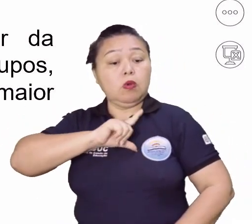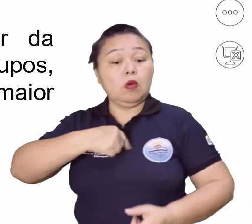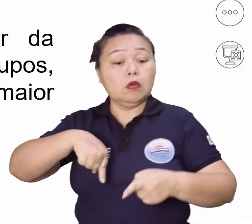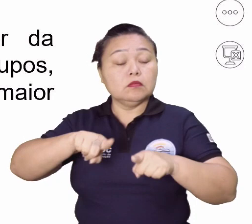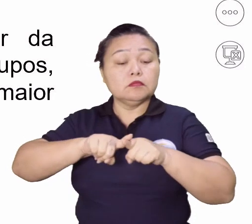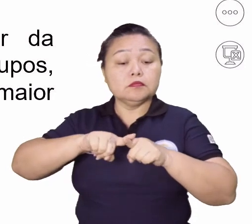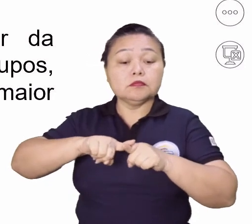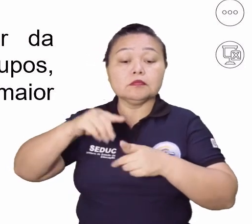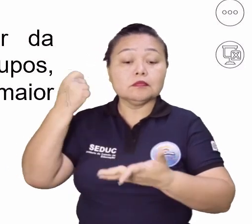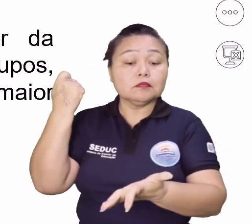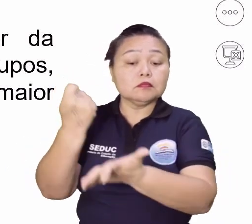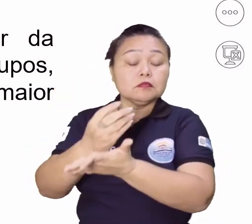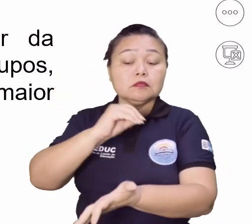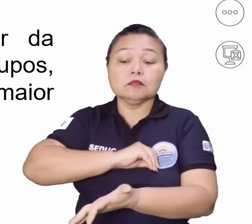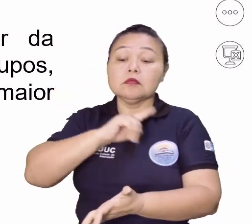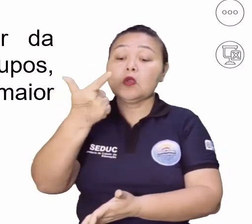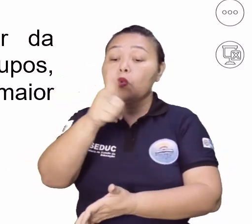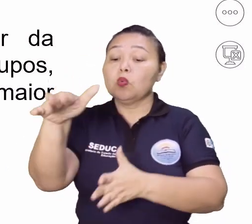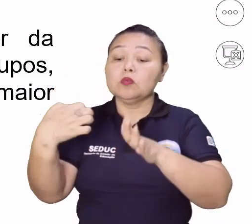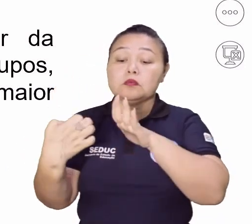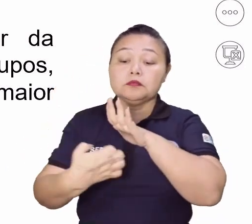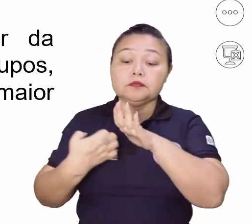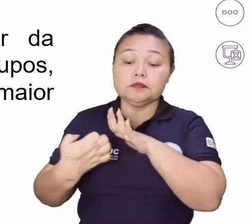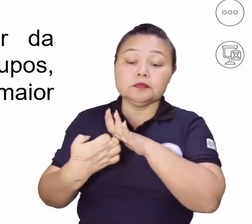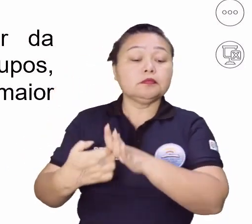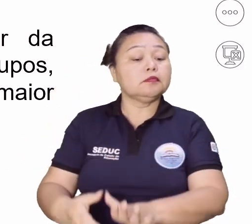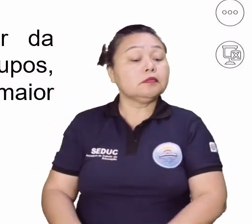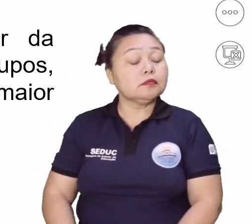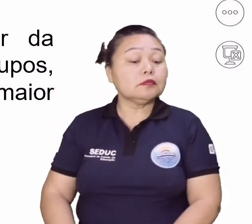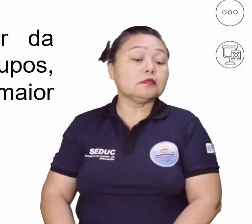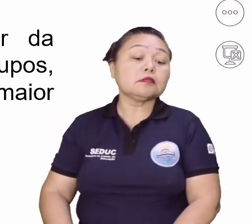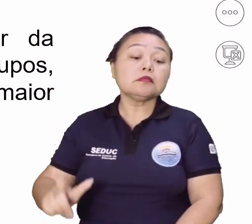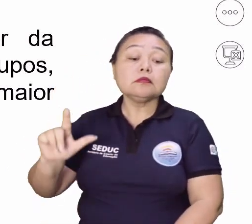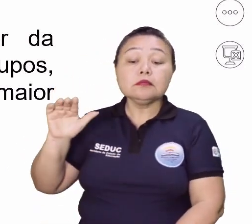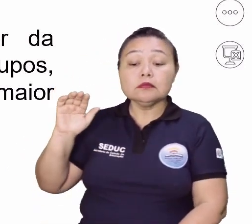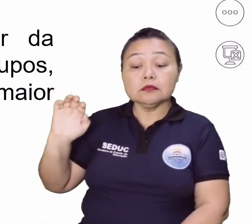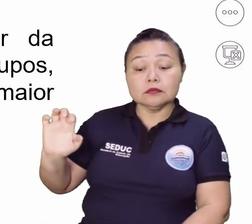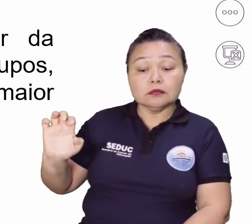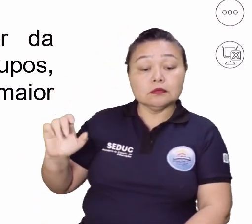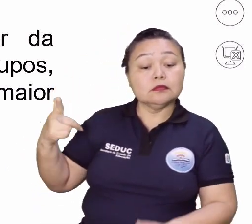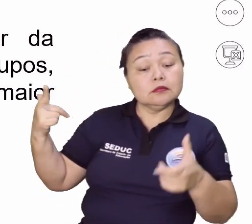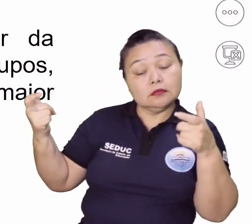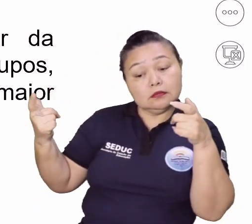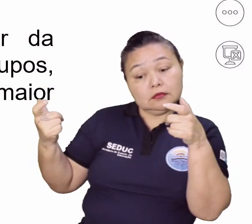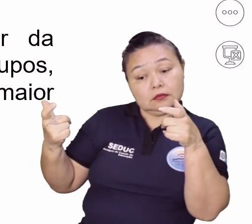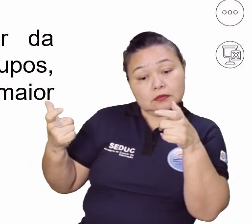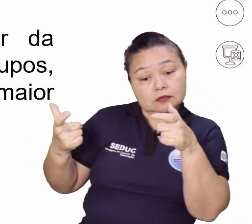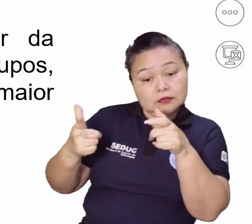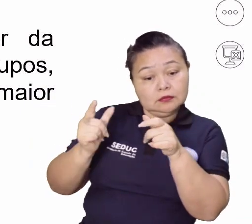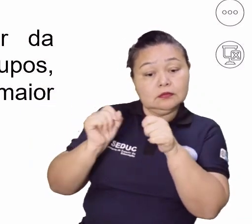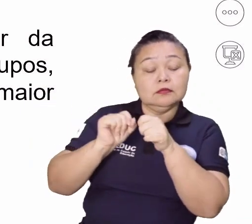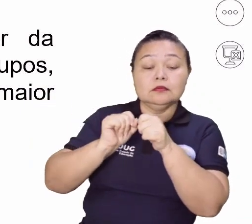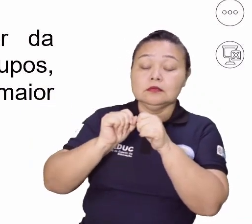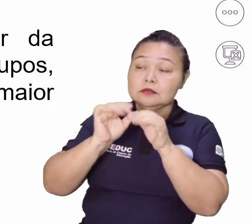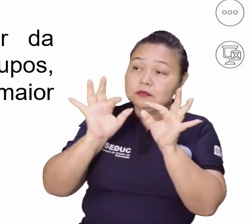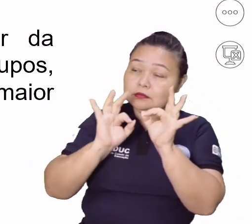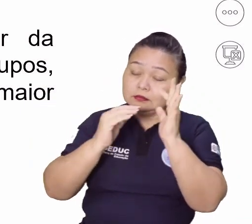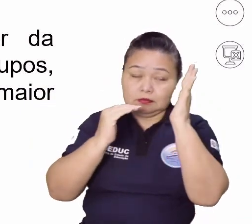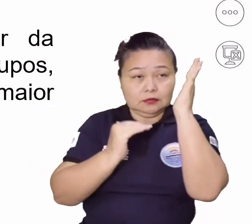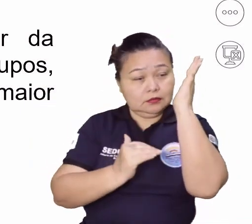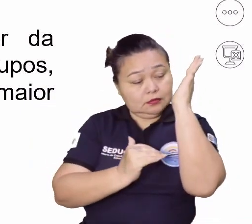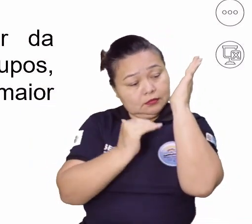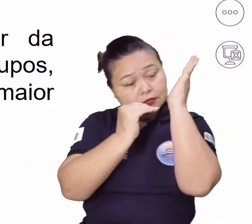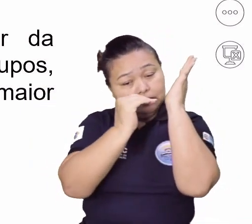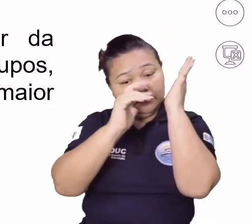à média paga nas demais empresas. E a letra E. redução das distâncias